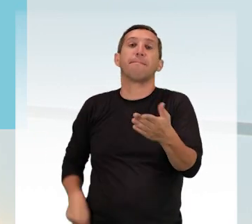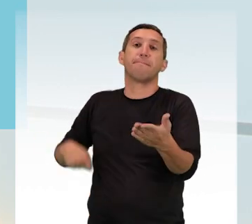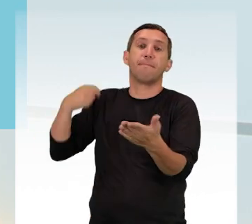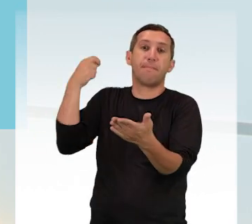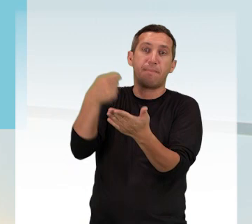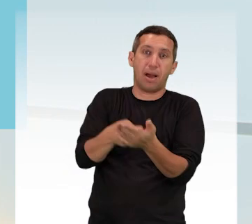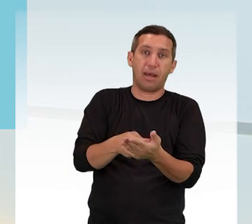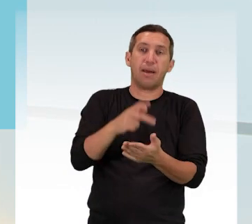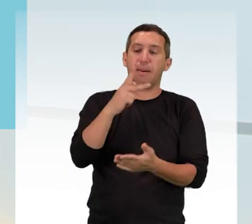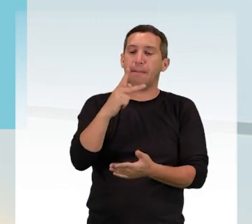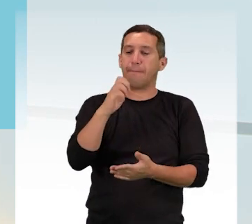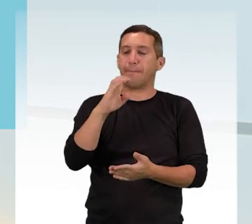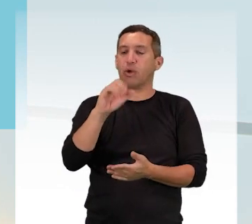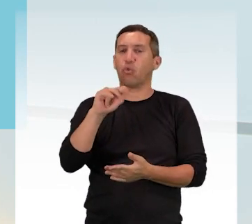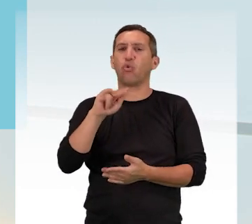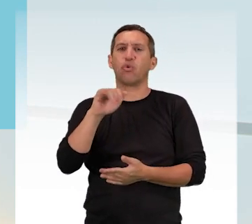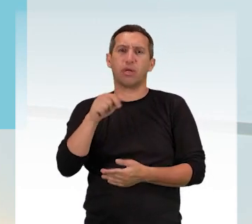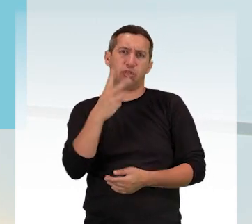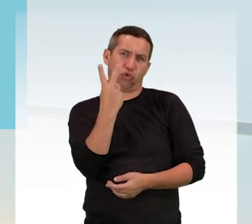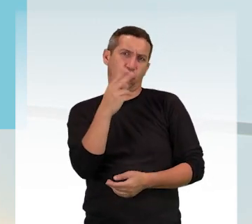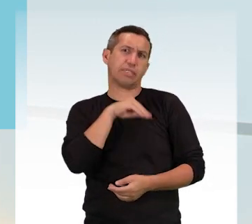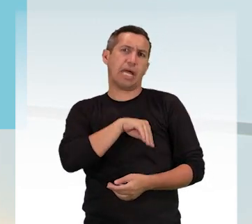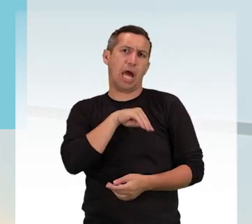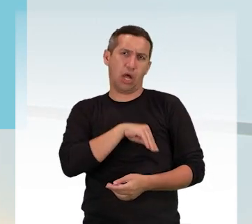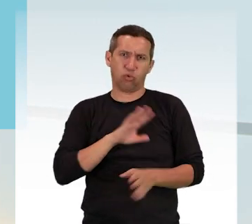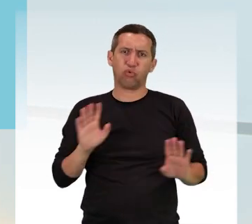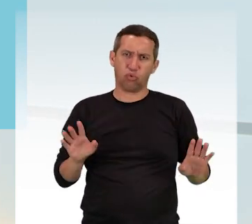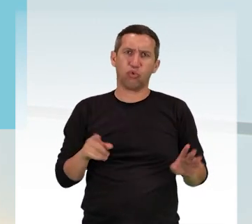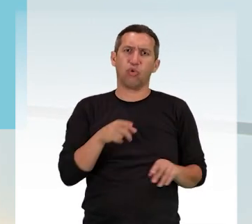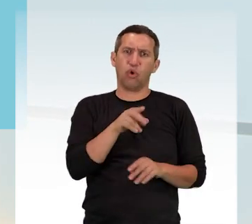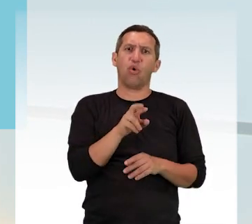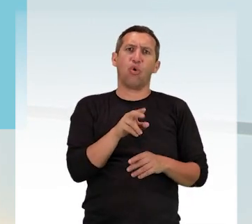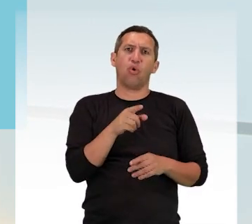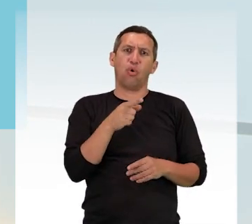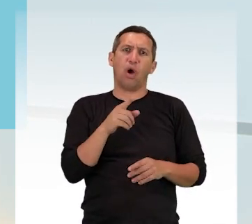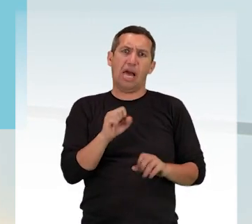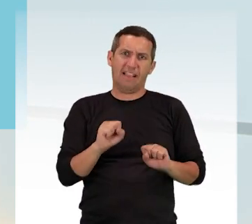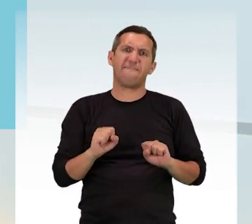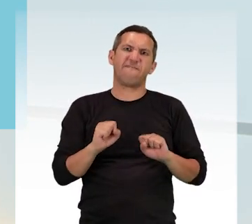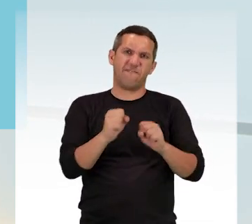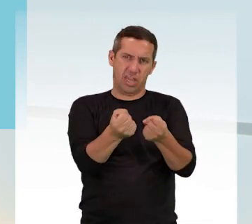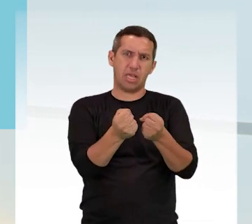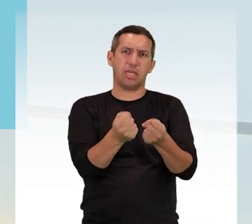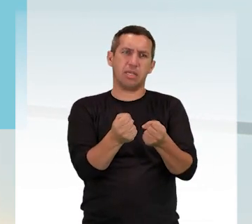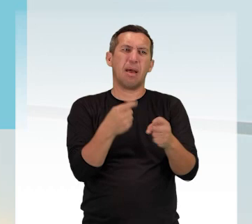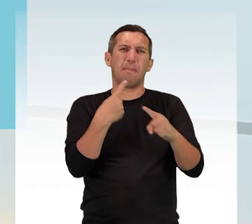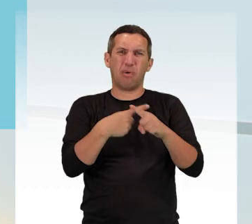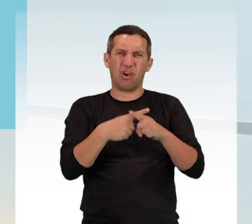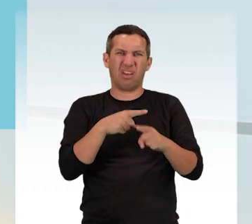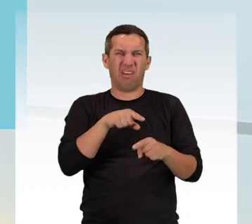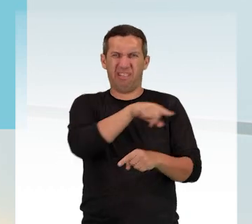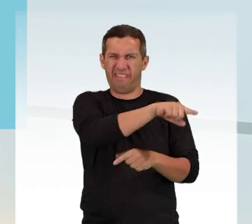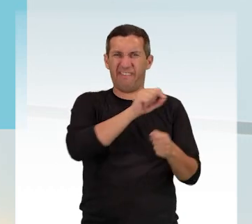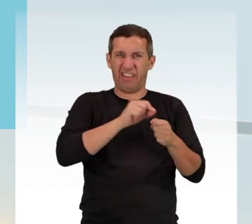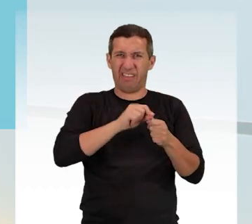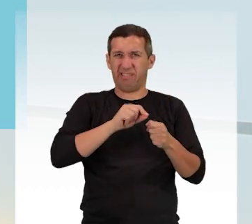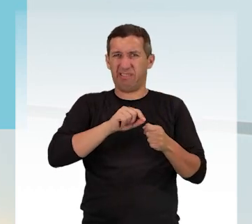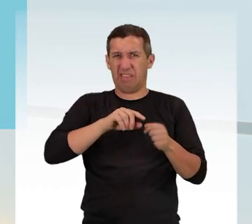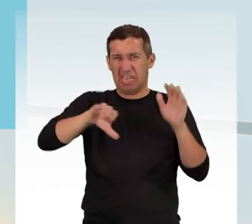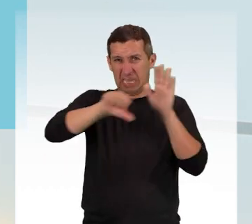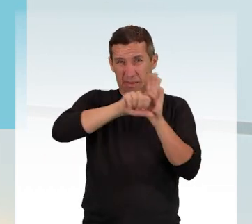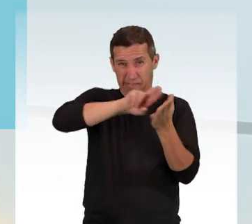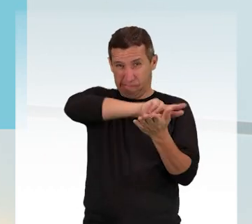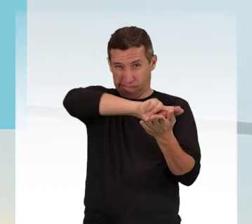pagamento de prestação pecuniária no valor de dois salários mínimos. No recurso, considerando os inúmeros delitos de pornografia